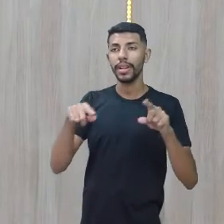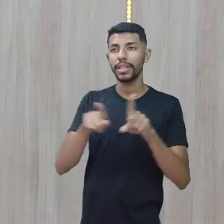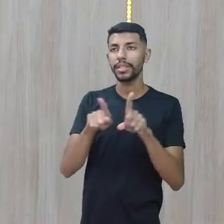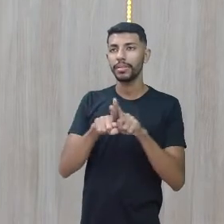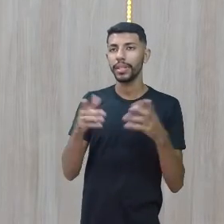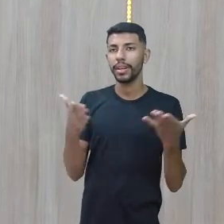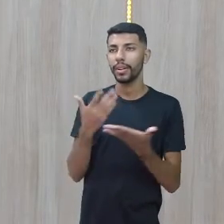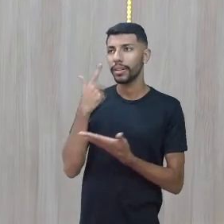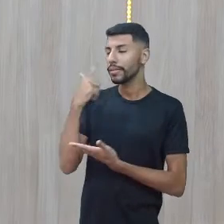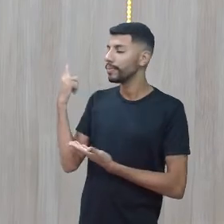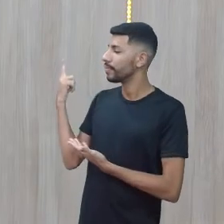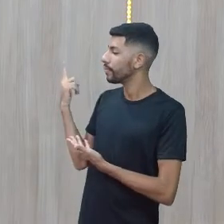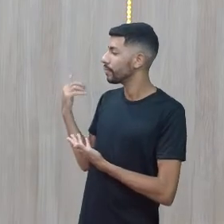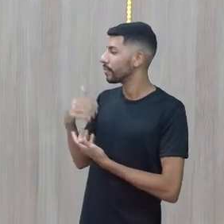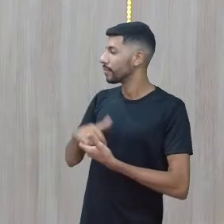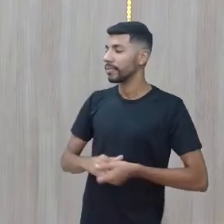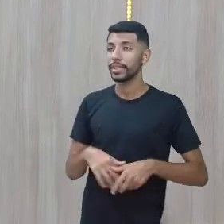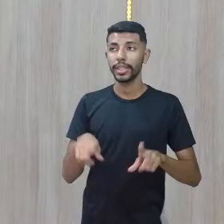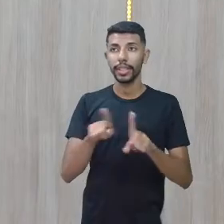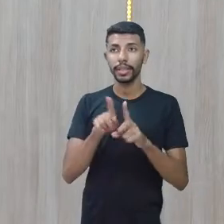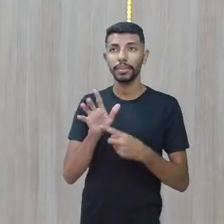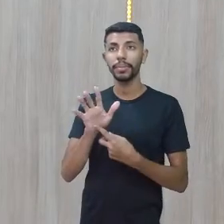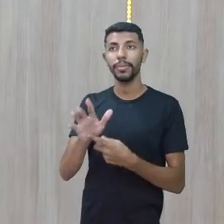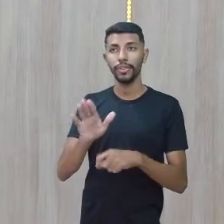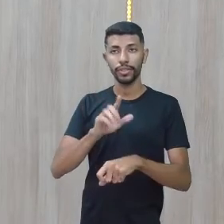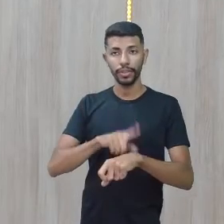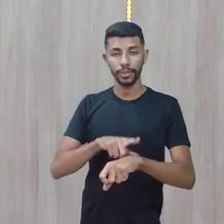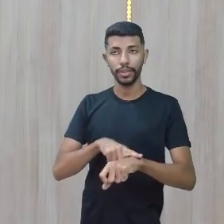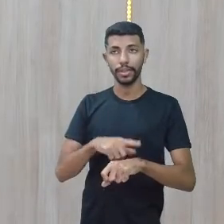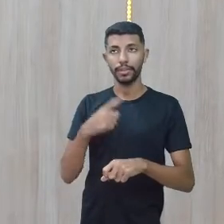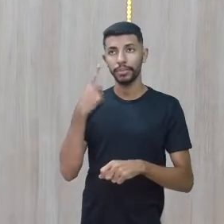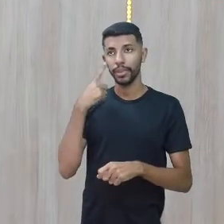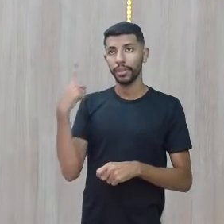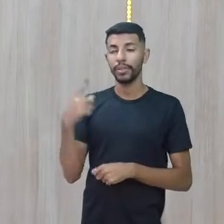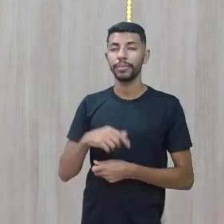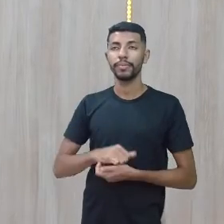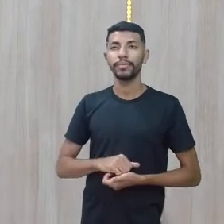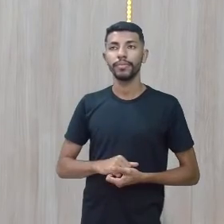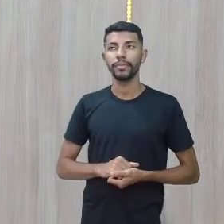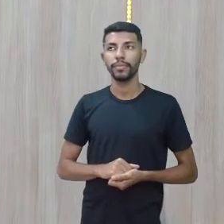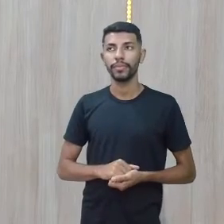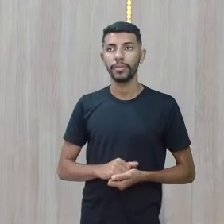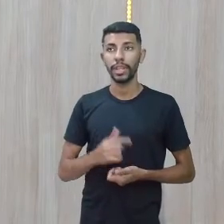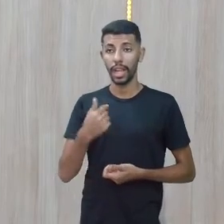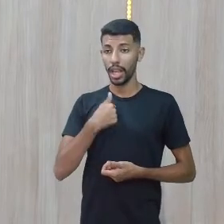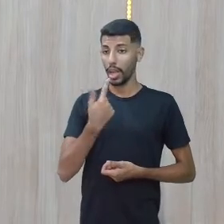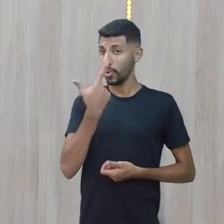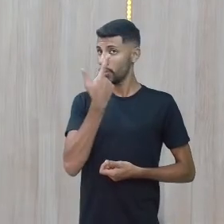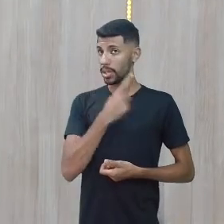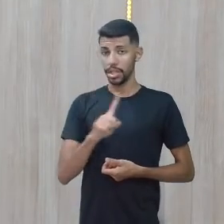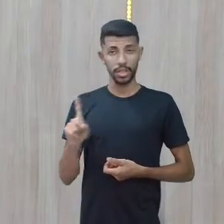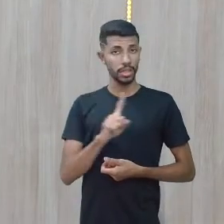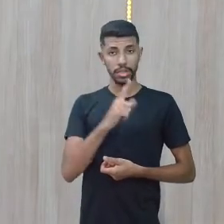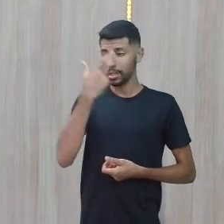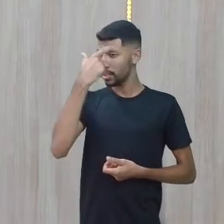agora. Que também mostra o tempo presente, ó. I am not, mostra o tempo presente. Eu não sou, tá?